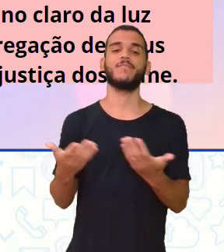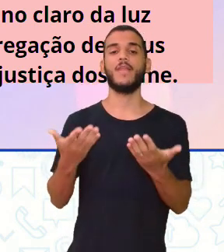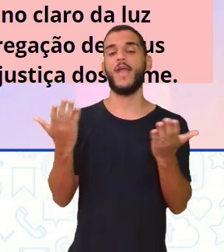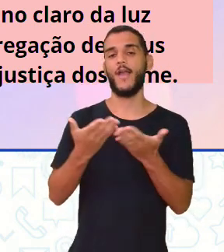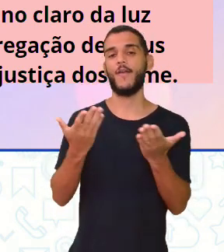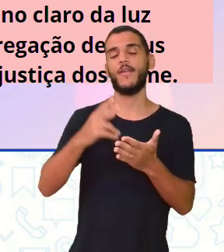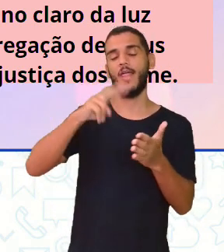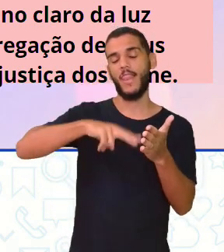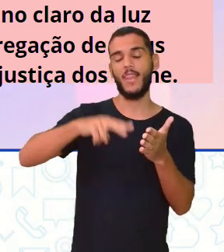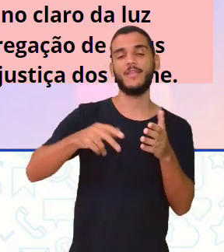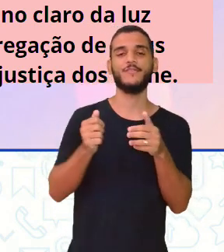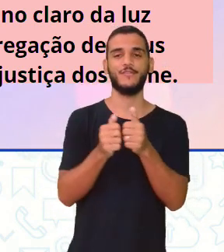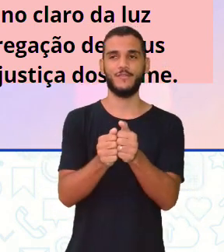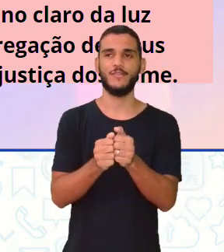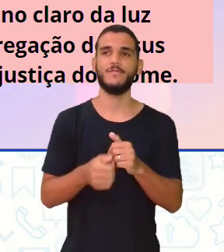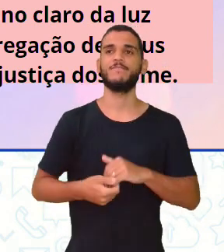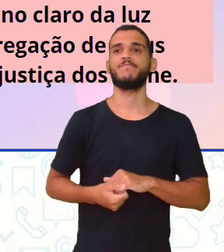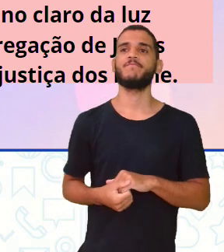aqui, ó.